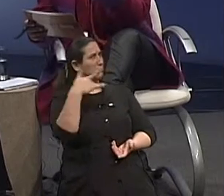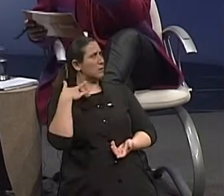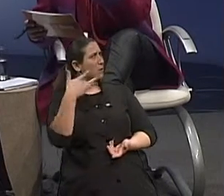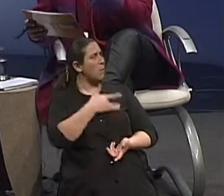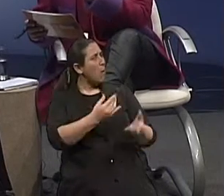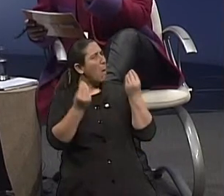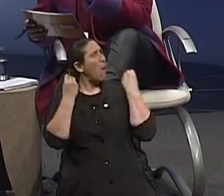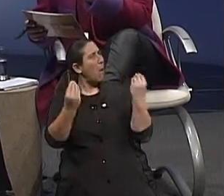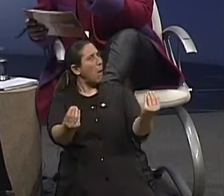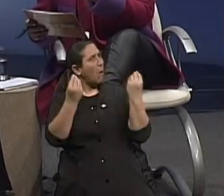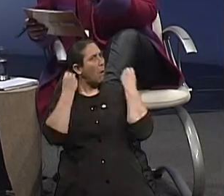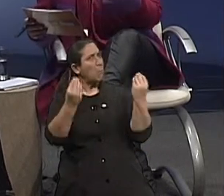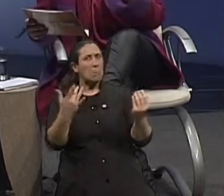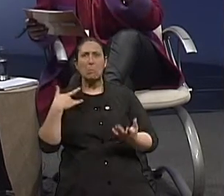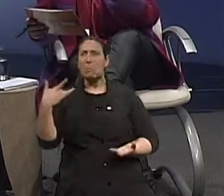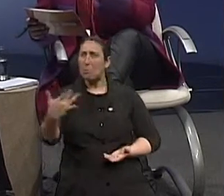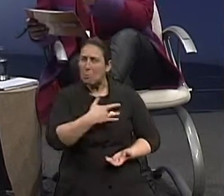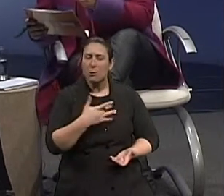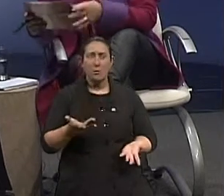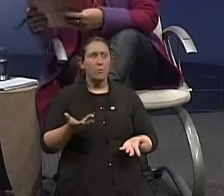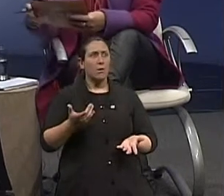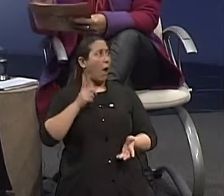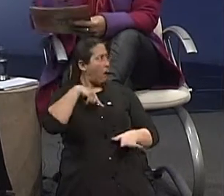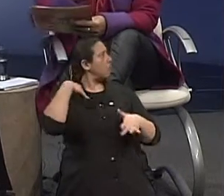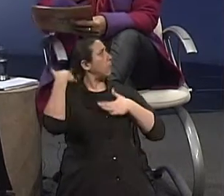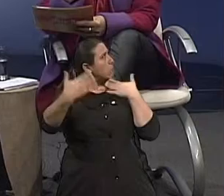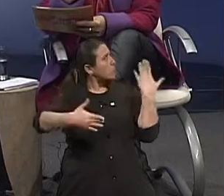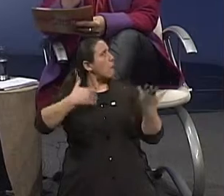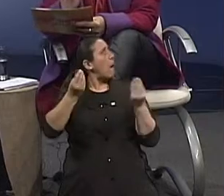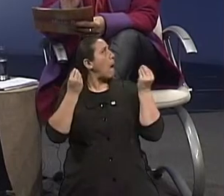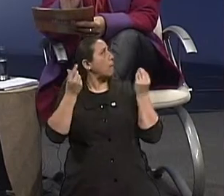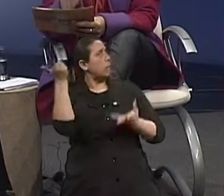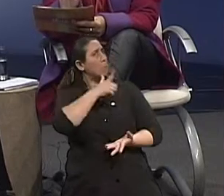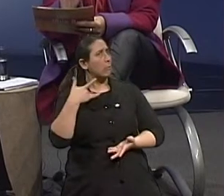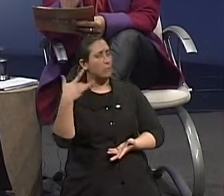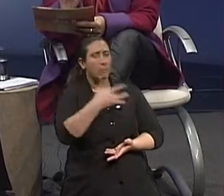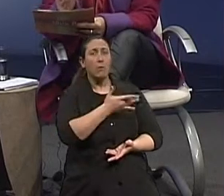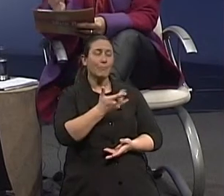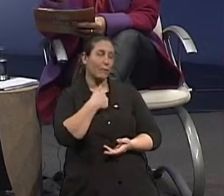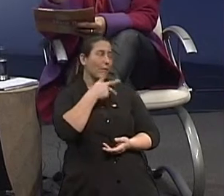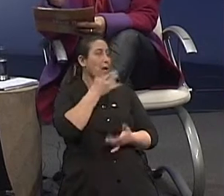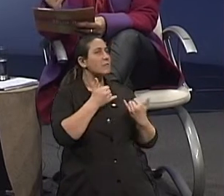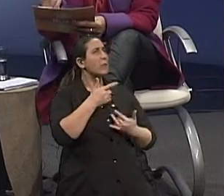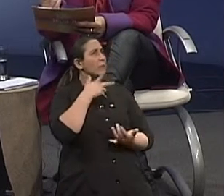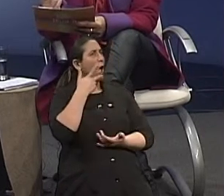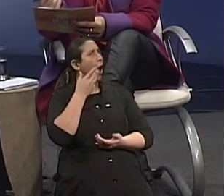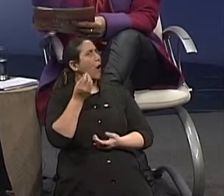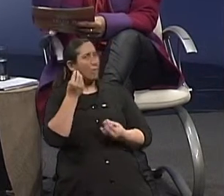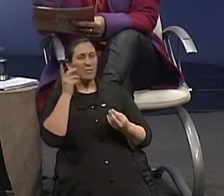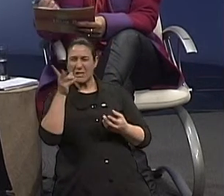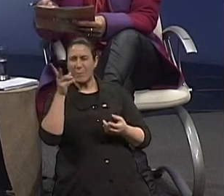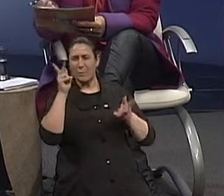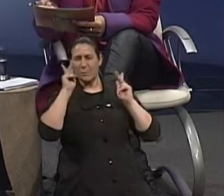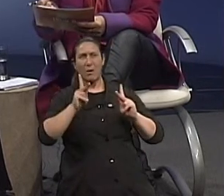como é que tu consegue? Bom, foi um processo, porque as pessoas, eu vou usar a palavra forte, tá? Se bombardeiam,